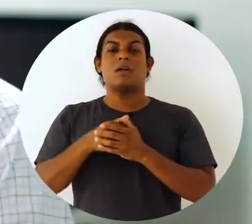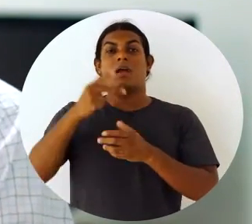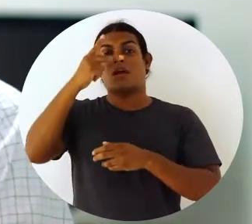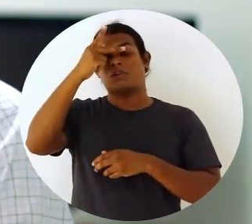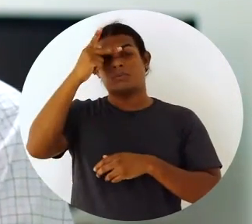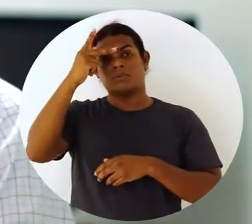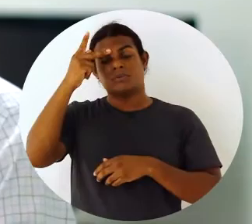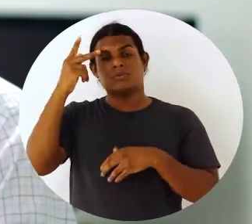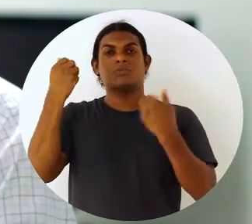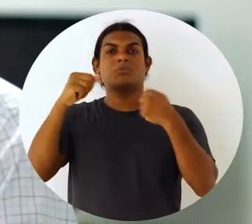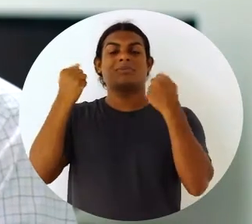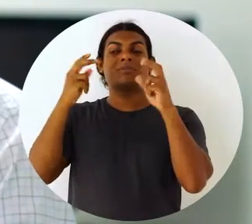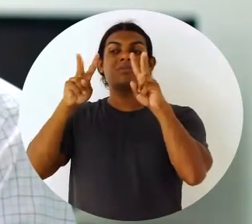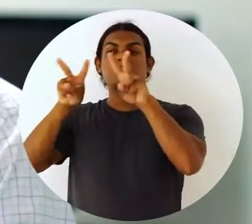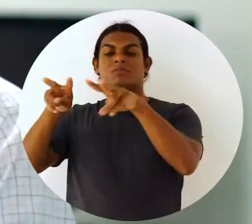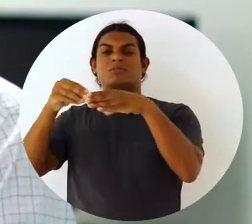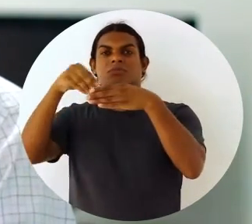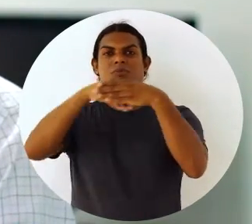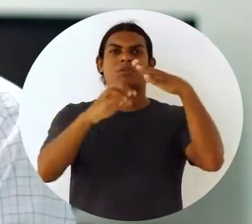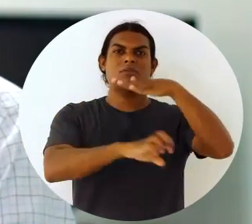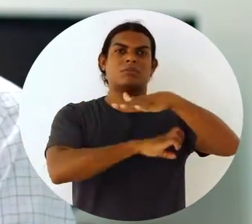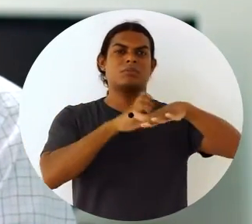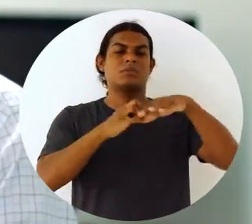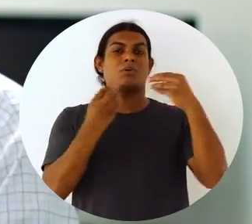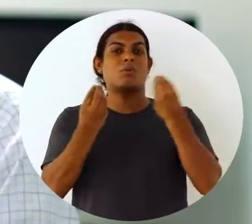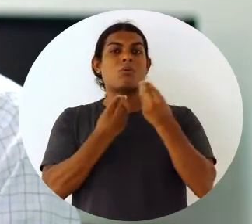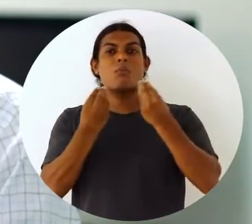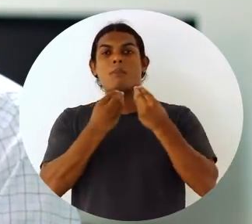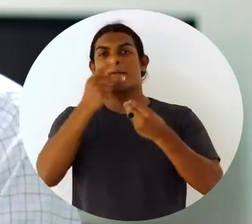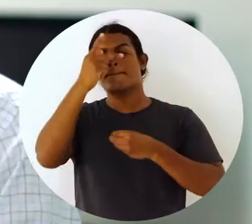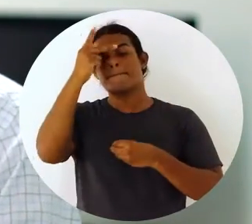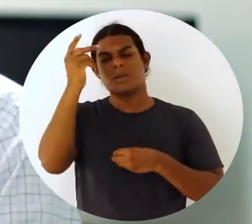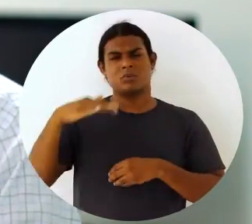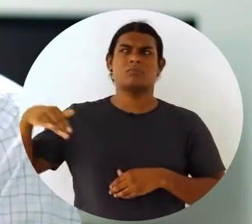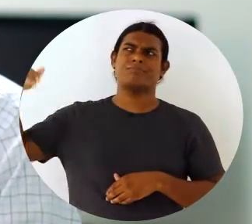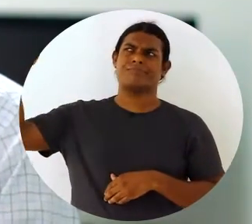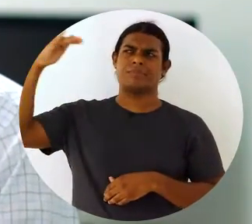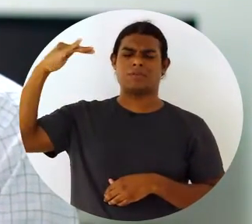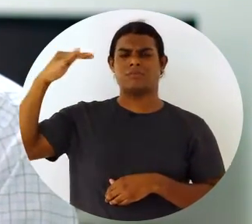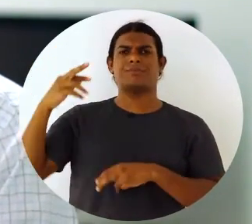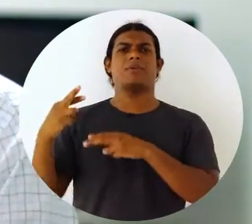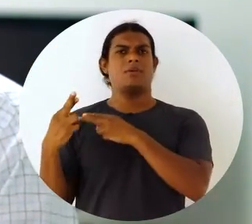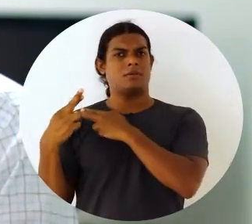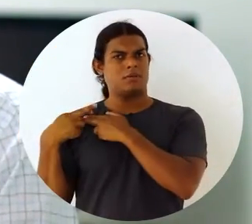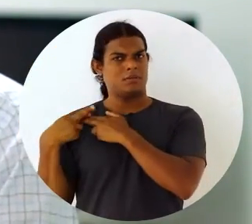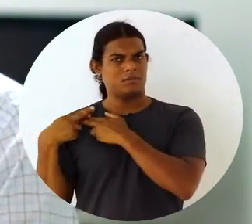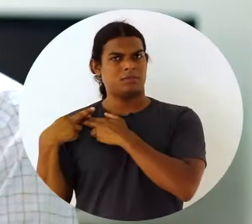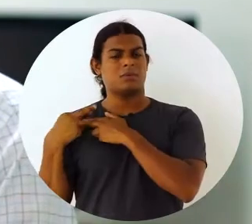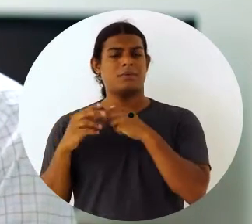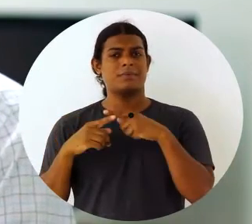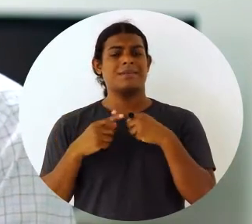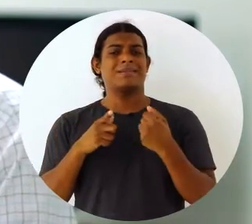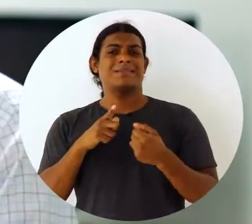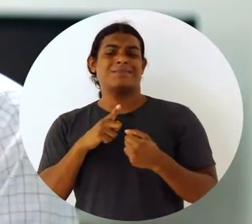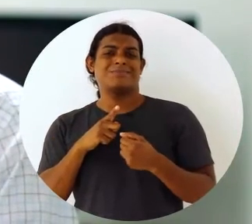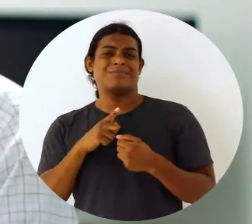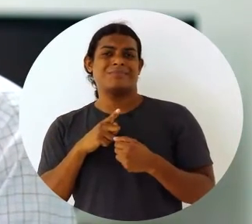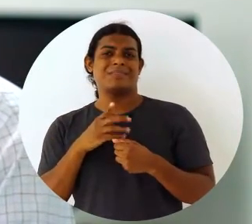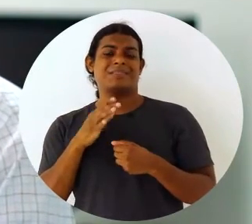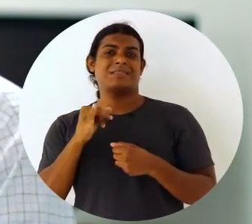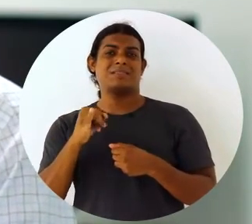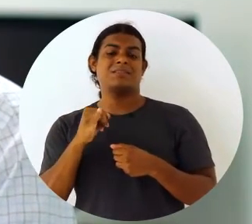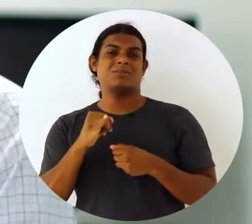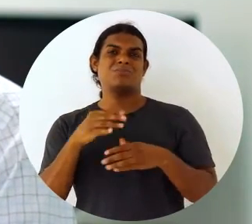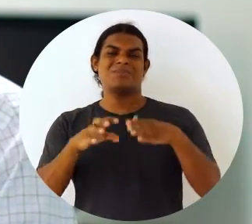seres adultos e como seres maduros que, de fato, são. Então, se a organização tem uma supervisão muito cerrada e